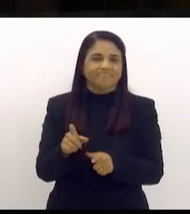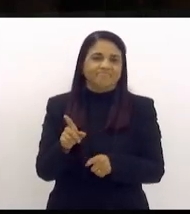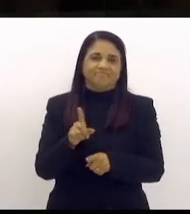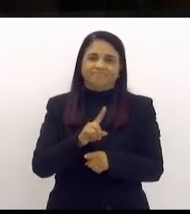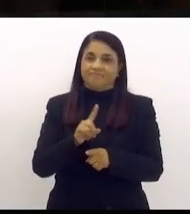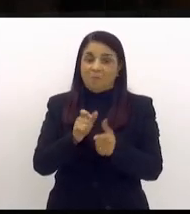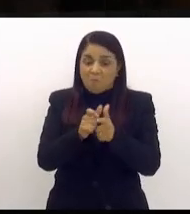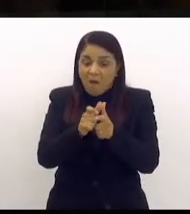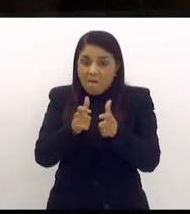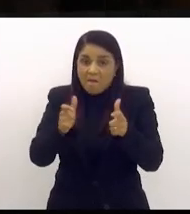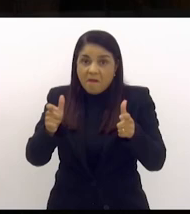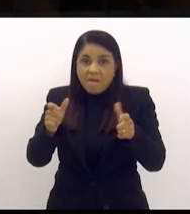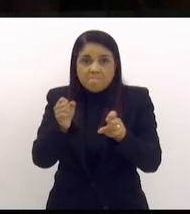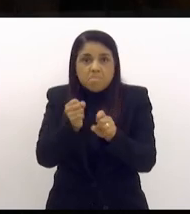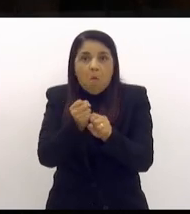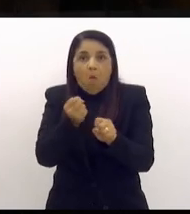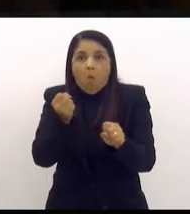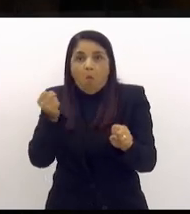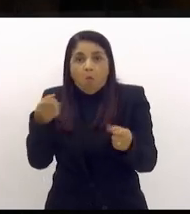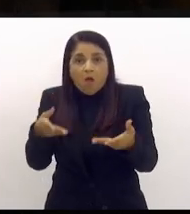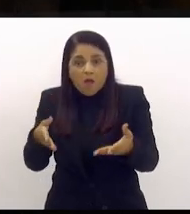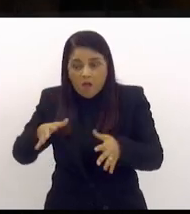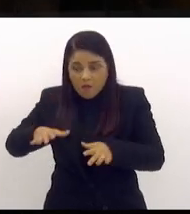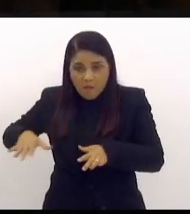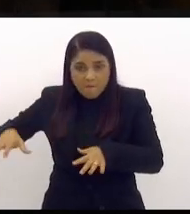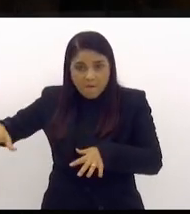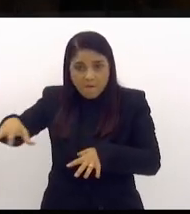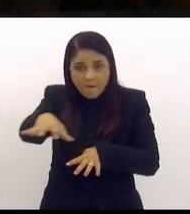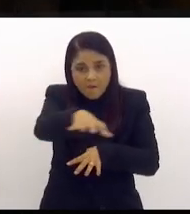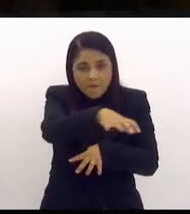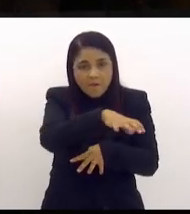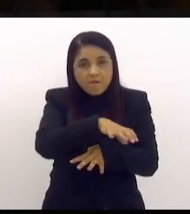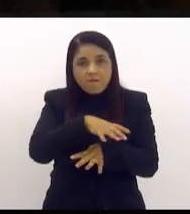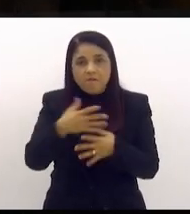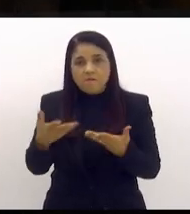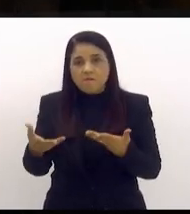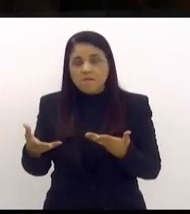que não, cresceu mais ainda, cresceu mais ainda.